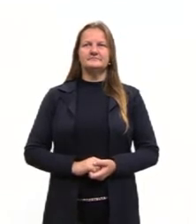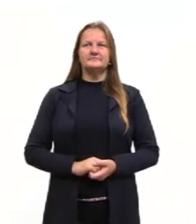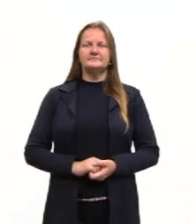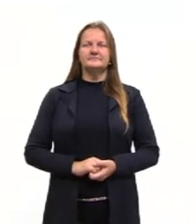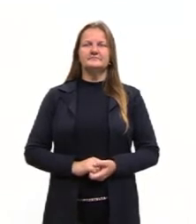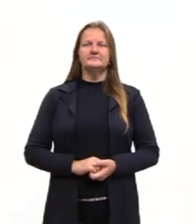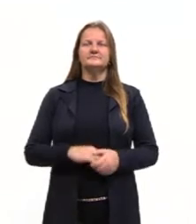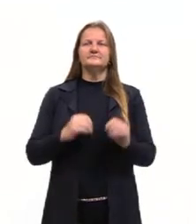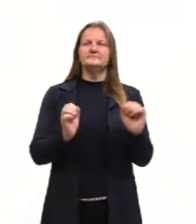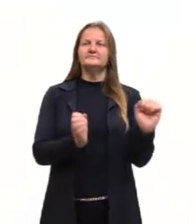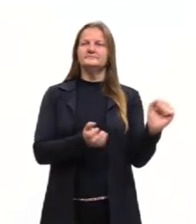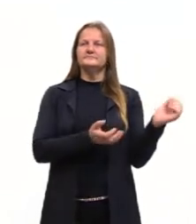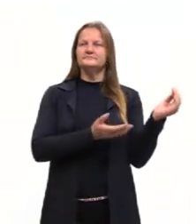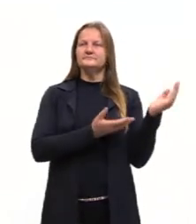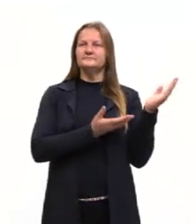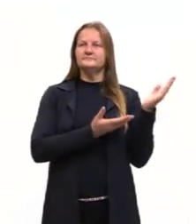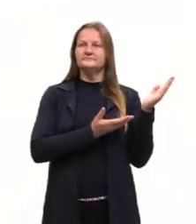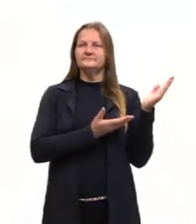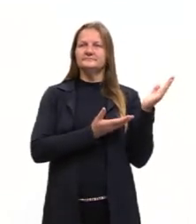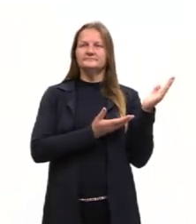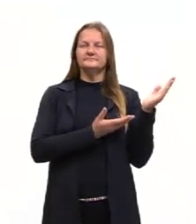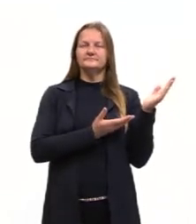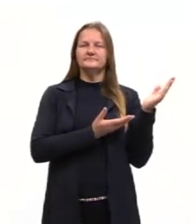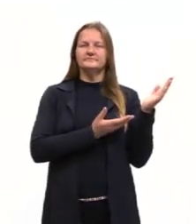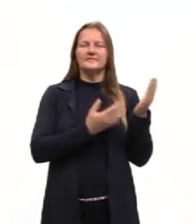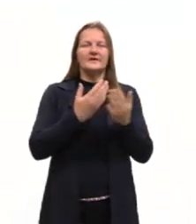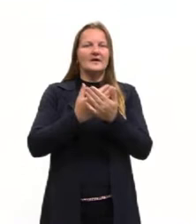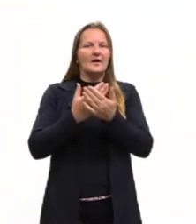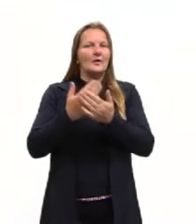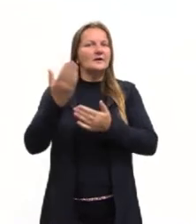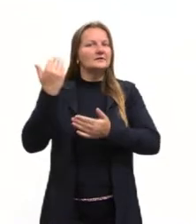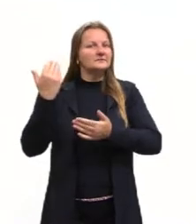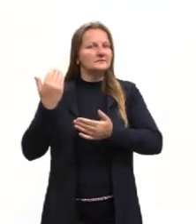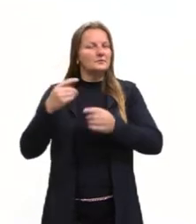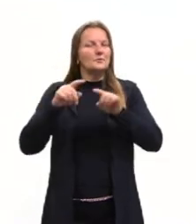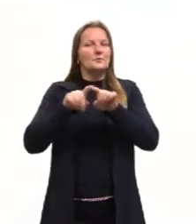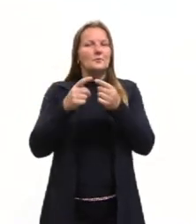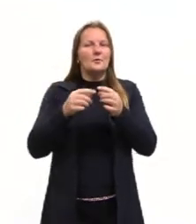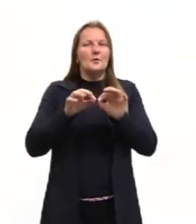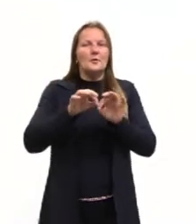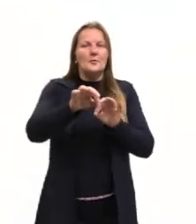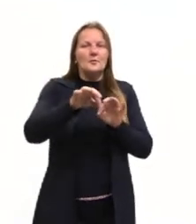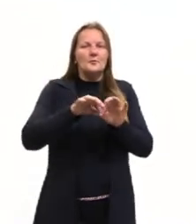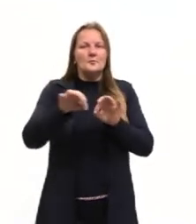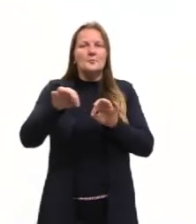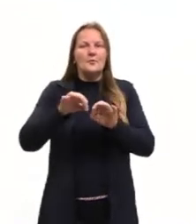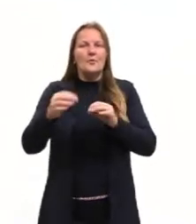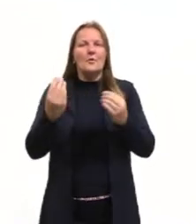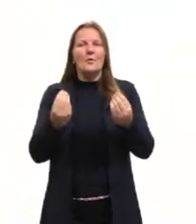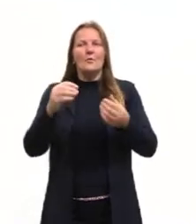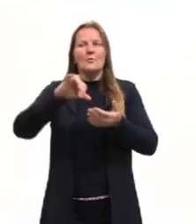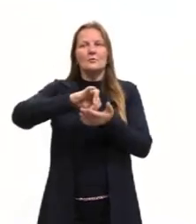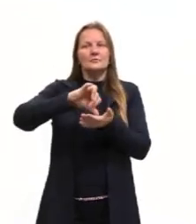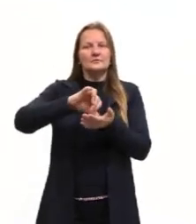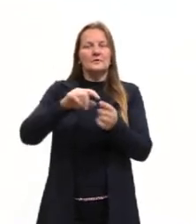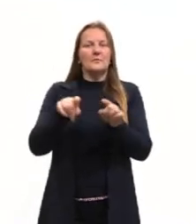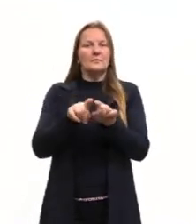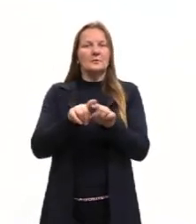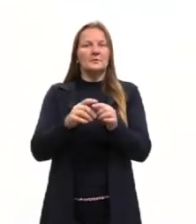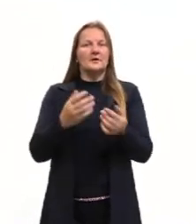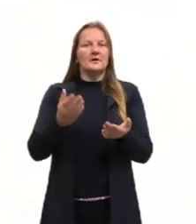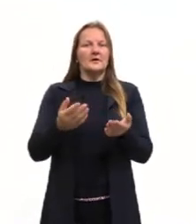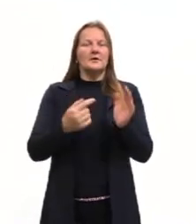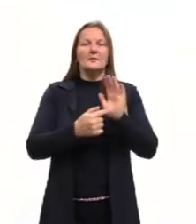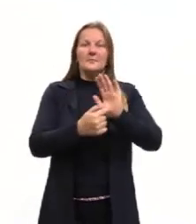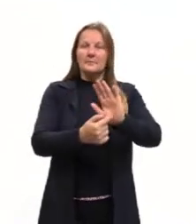nós vimos no finalzinho da aula anterior as medidas de tendência central. Então eu vou